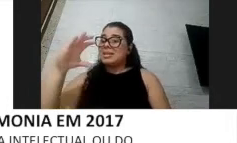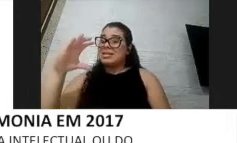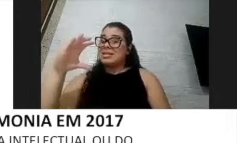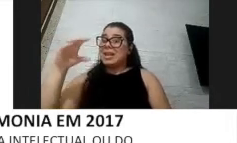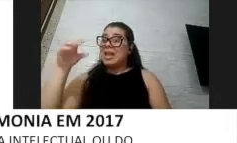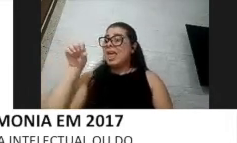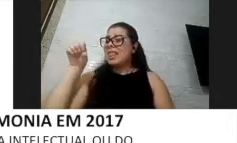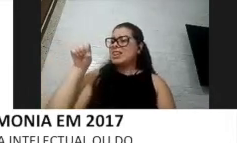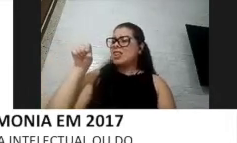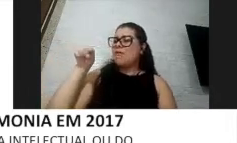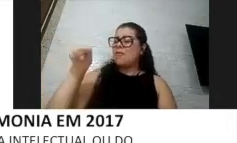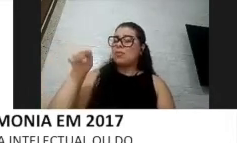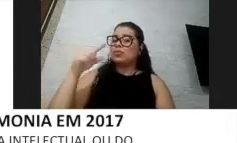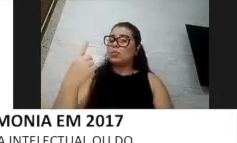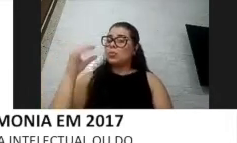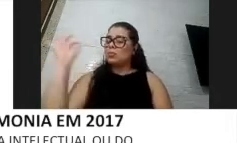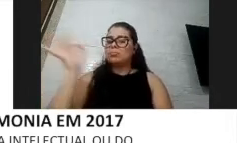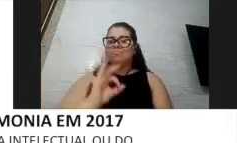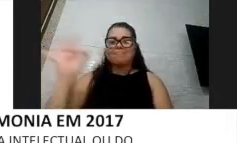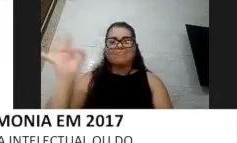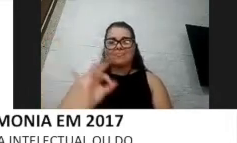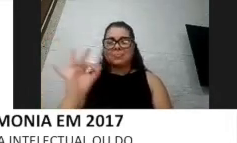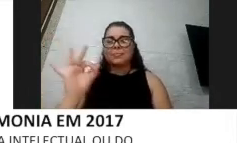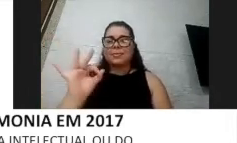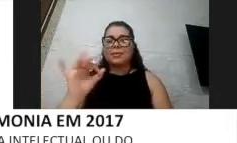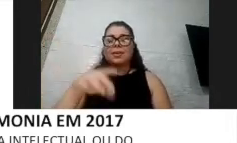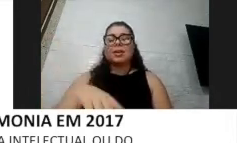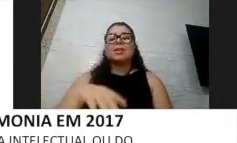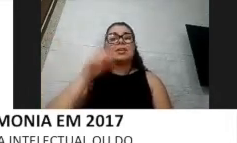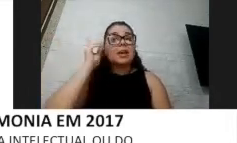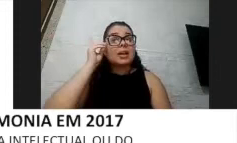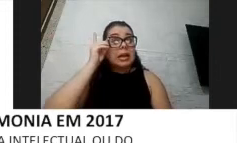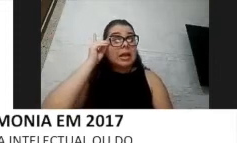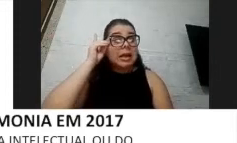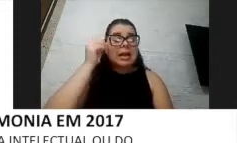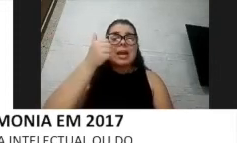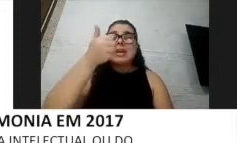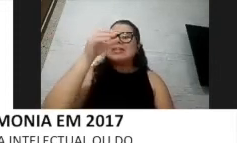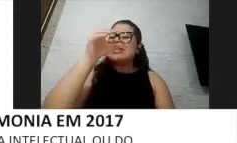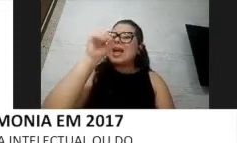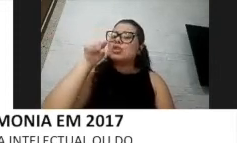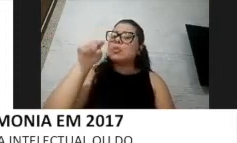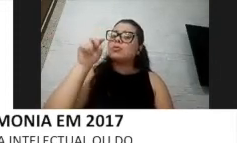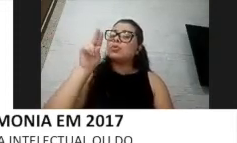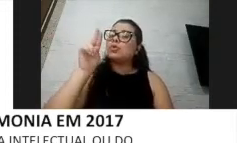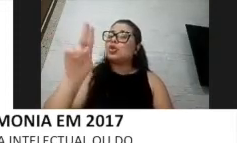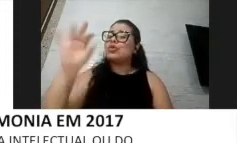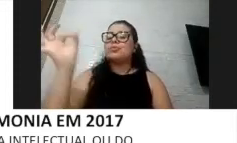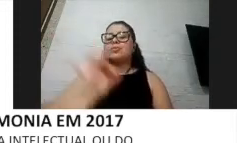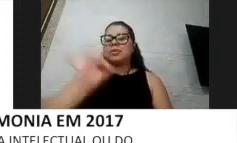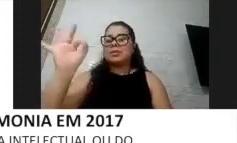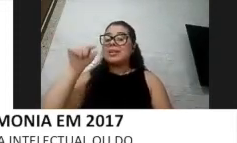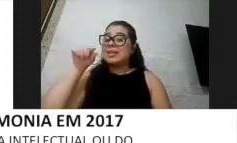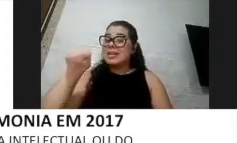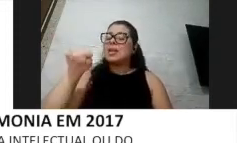,1%, quando a gente vai para síndrome de Down, 10,2%, isso é um dado de